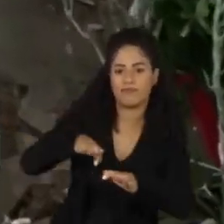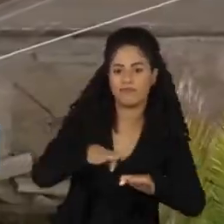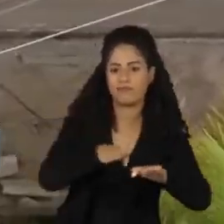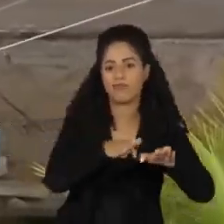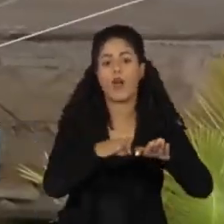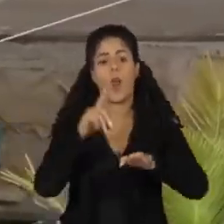risco.